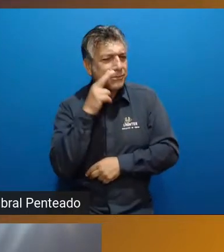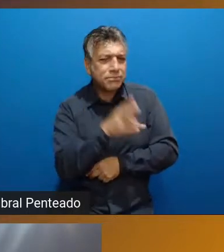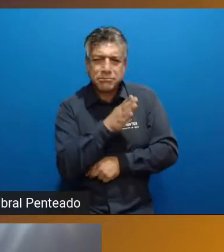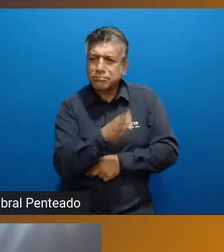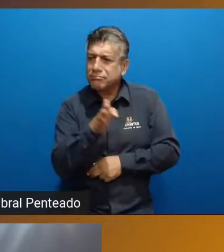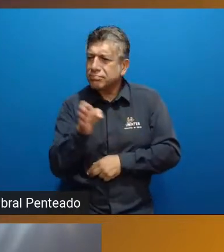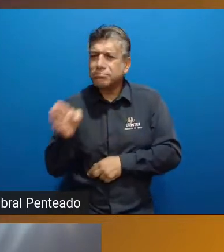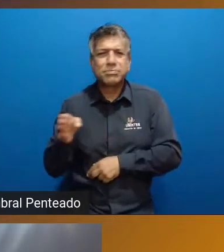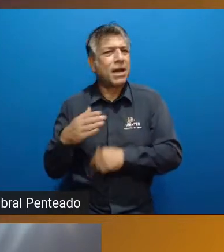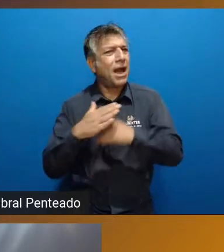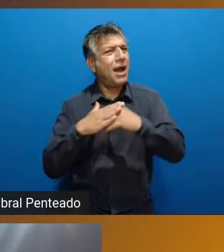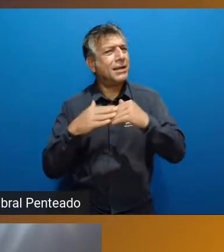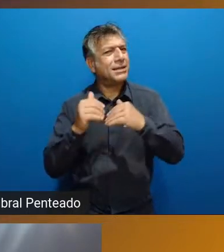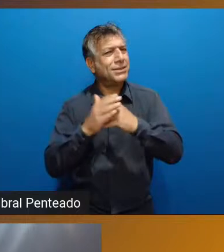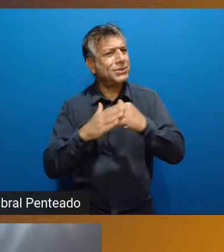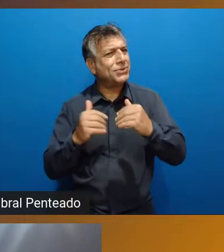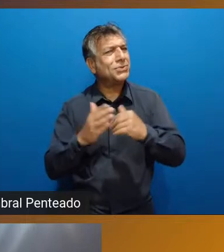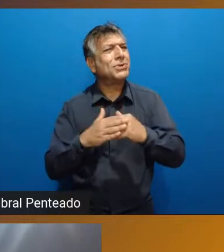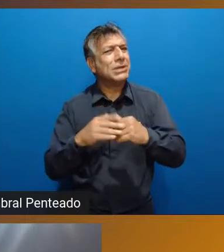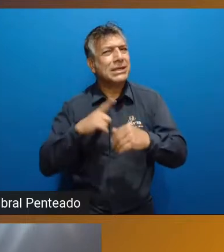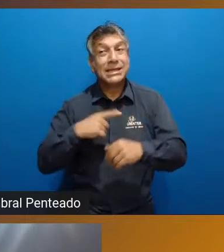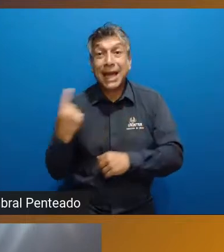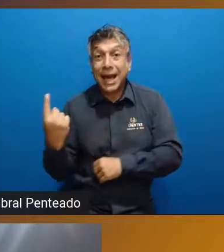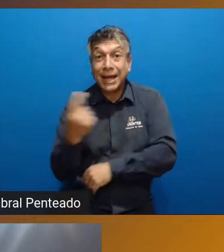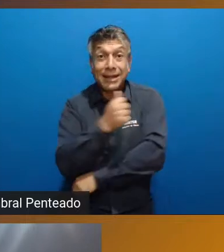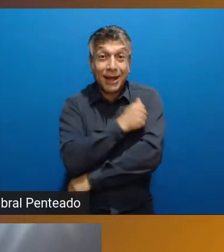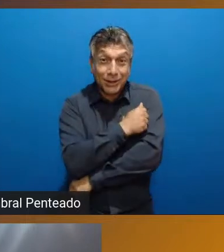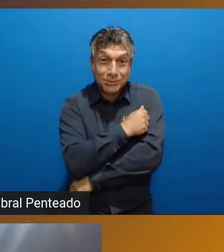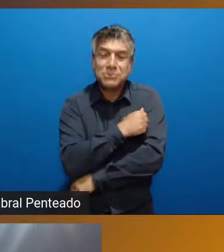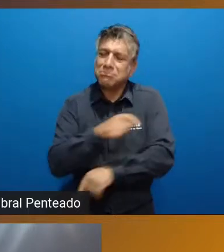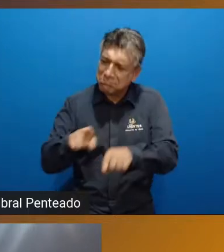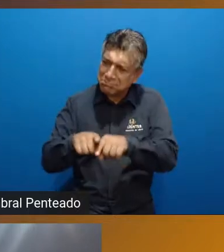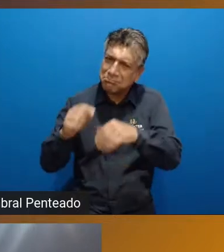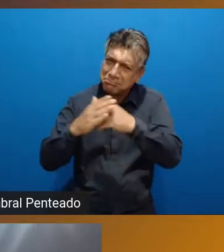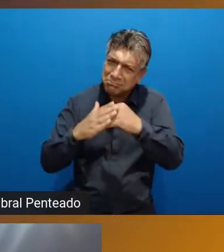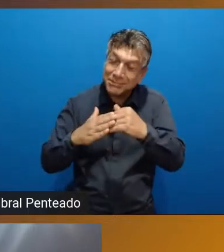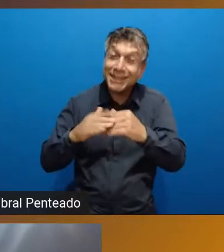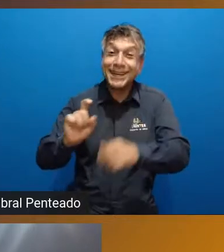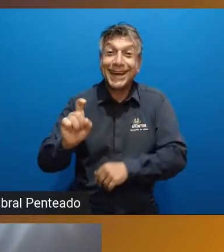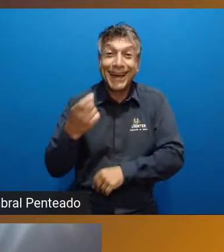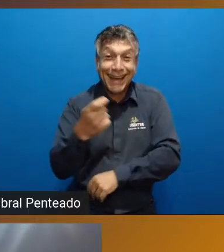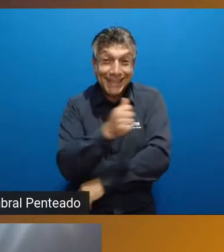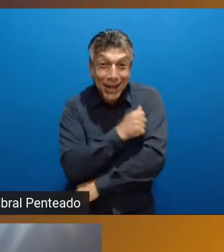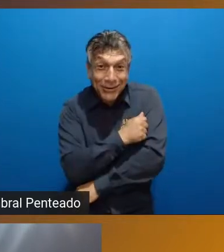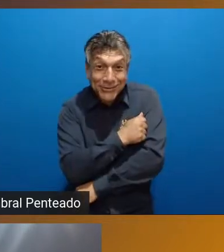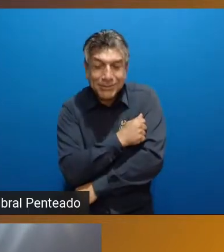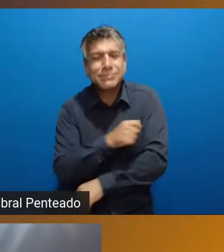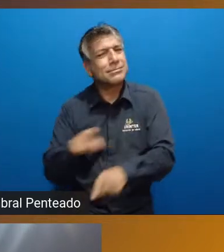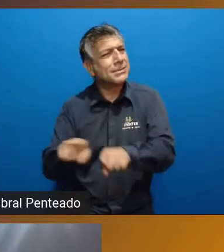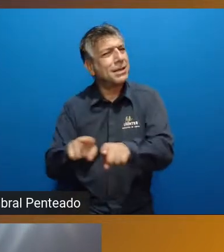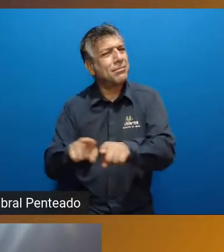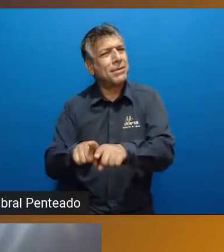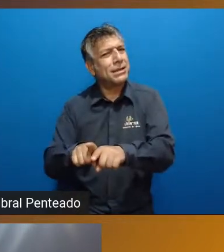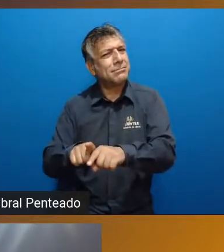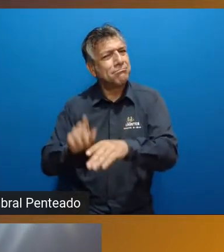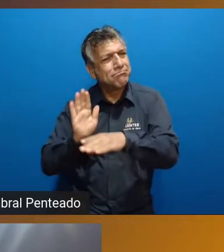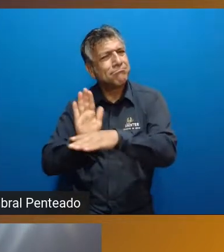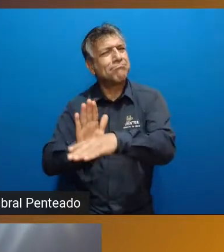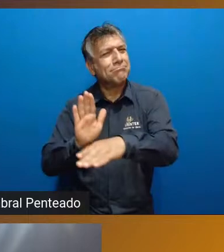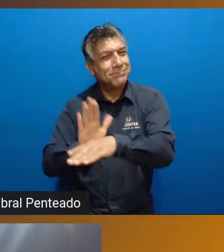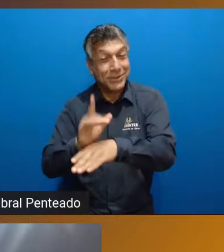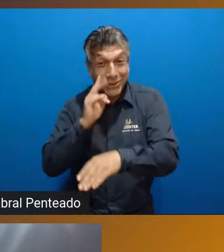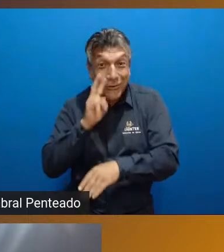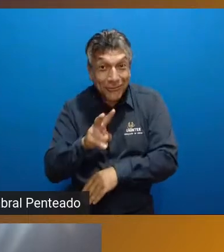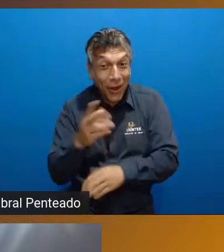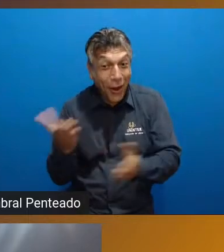desses cursos, para cada um dos nossos alunos e também para os nossos regressos, como vocês vão poder acompanhar aqui alguns deles que